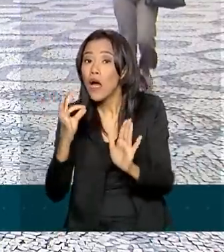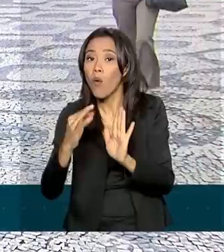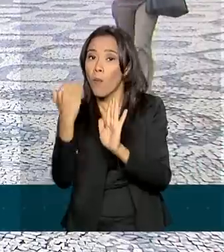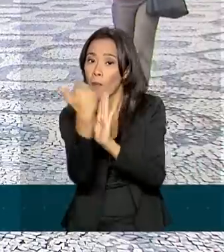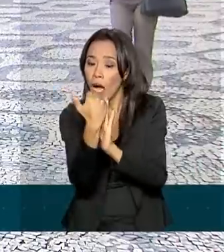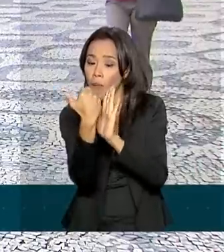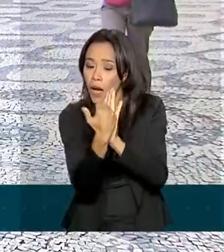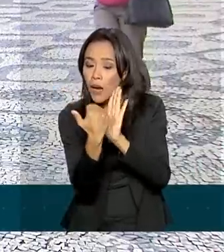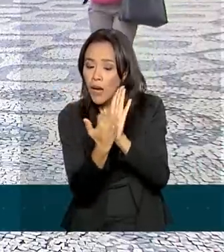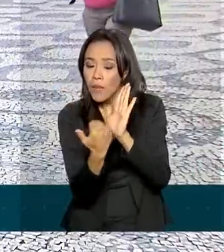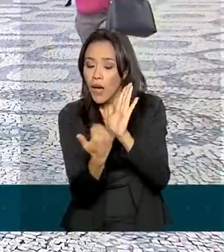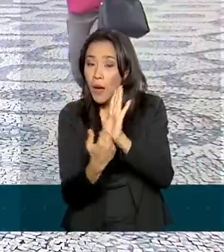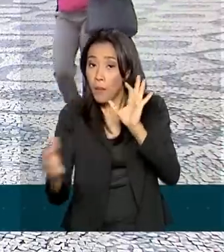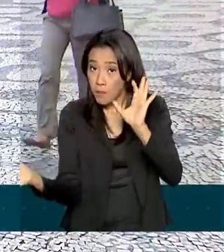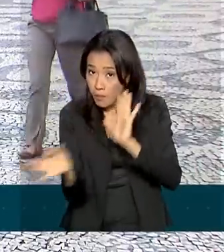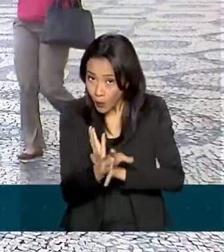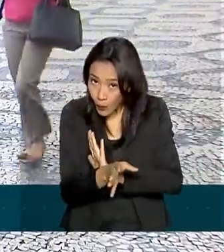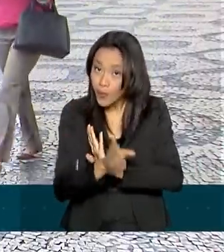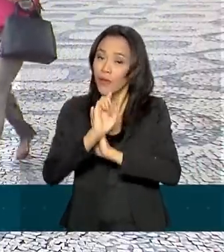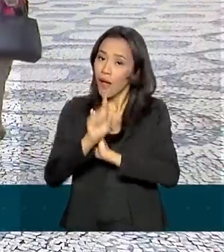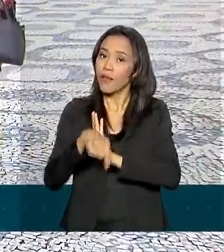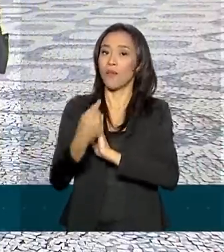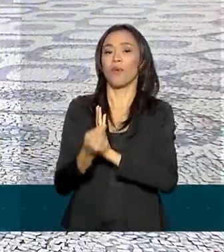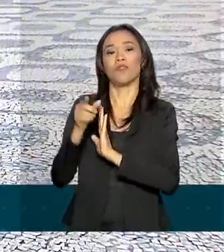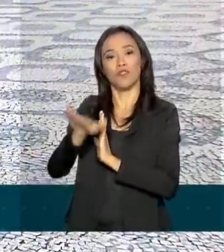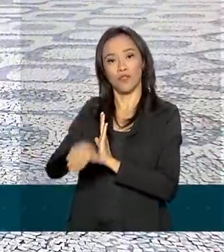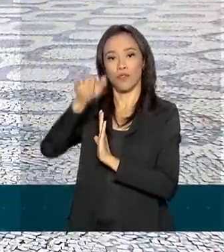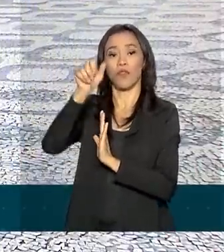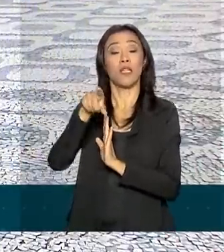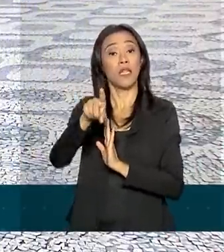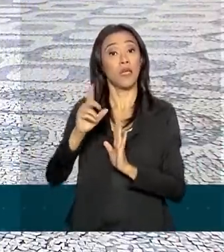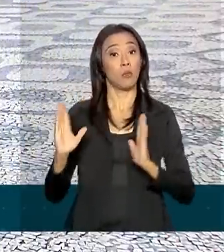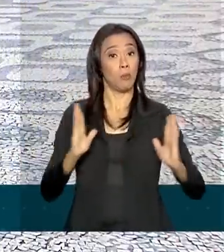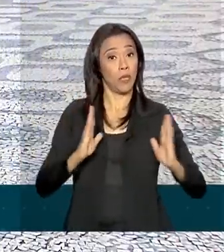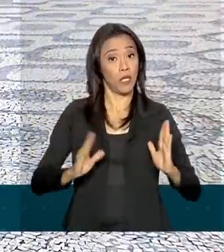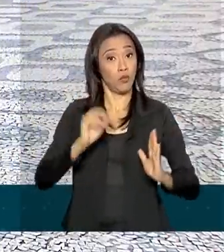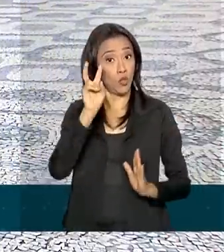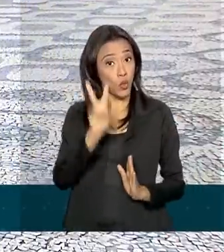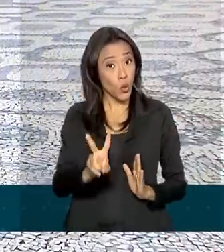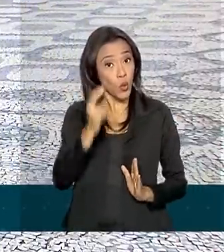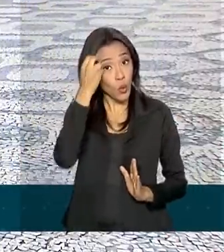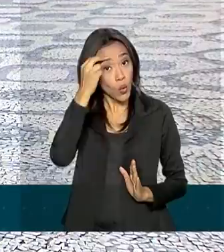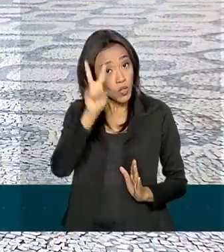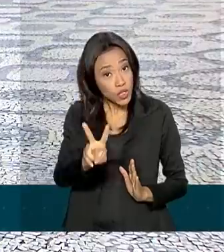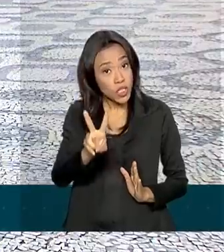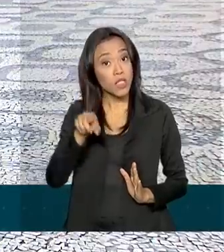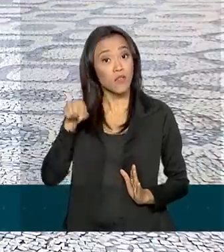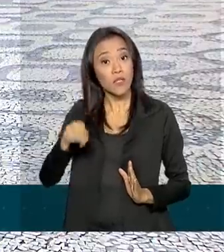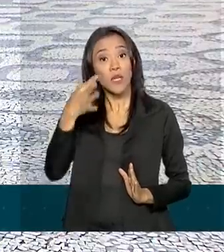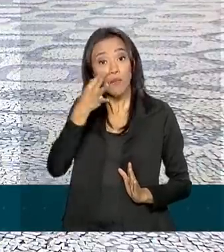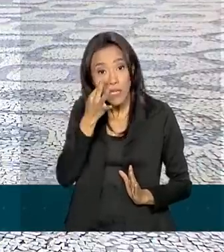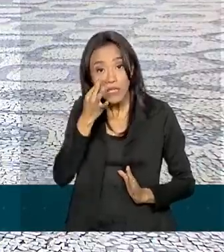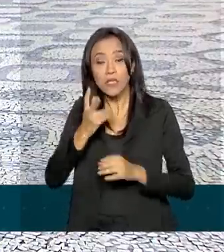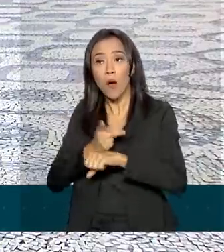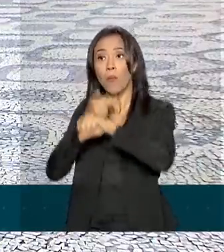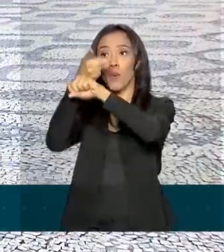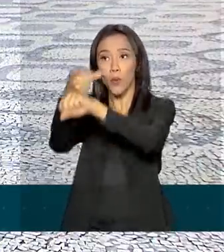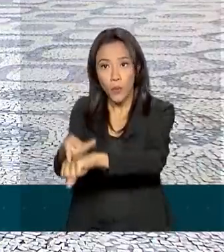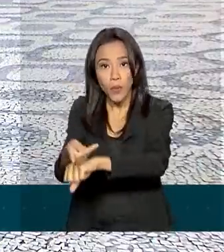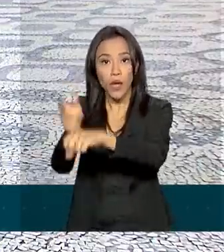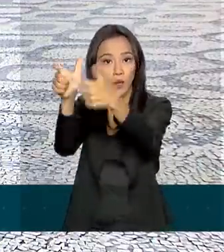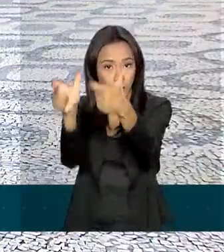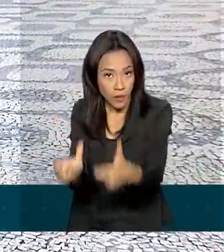inscrição for concluída. E para garantir a vaga, o candidato tem dois dias para comparecer à instituição de ensino e comprovar